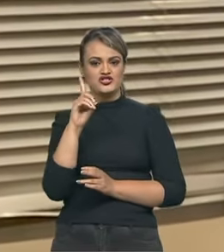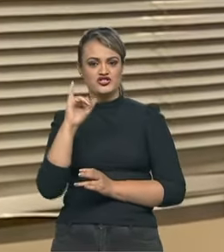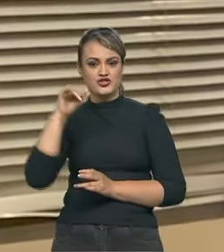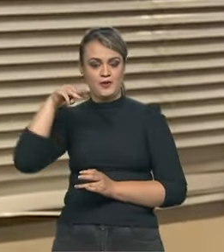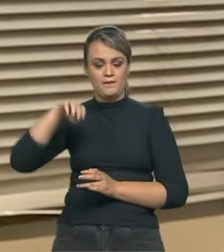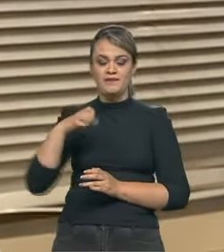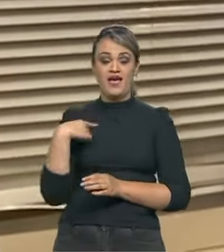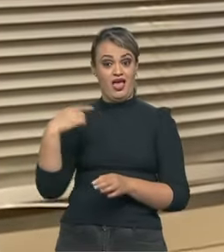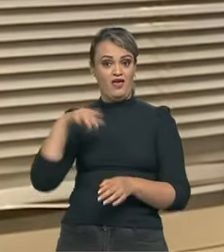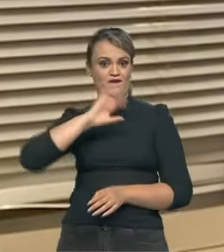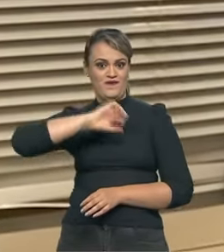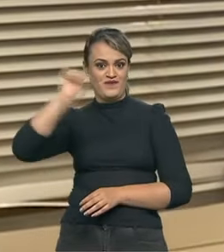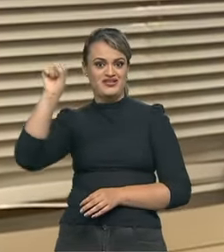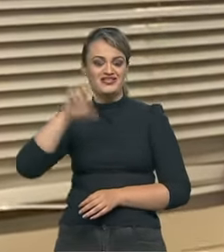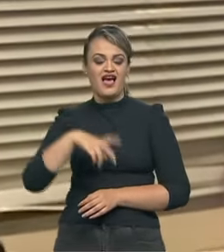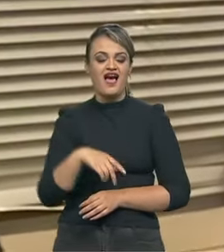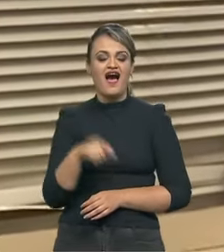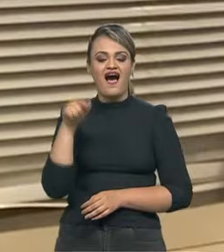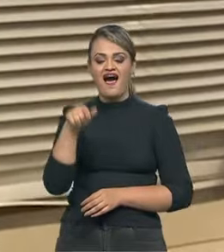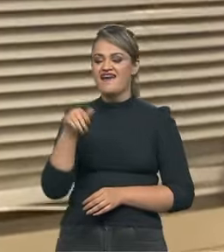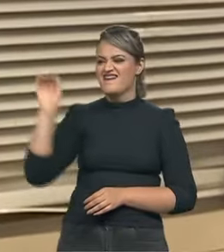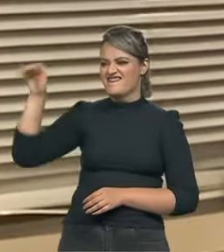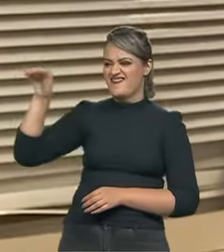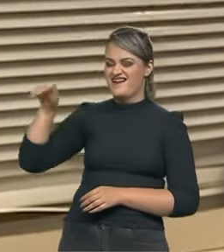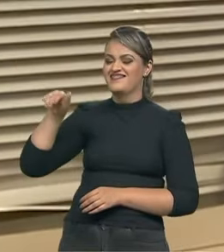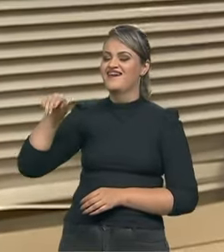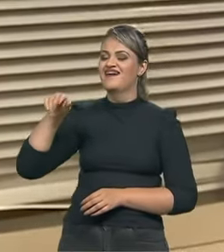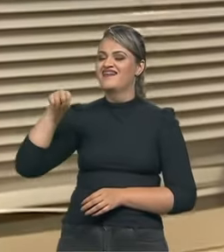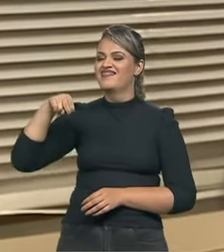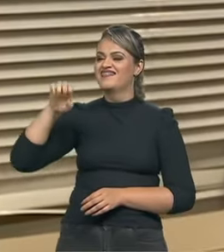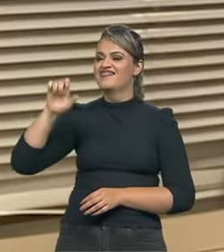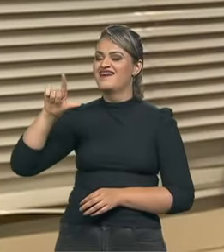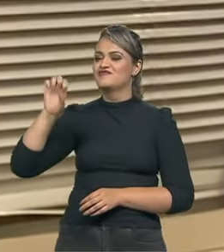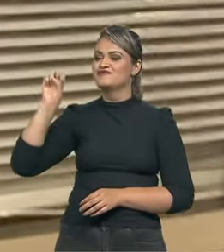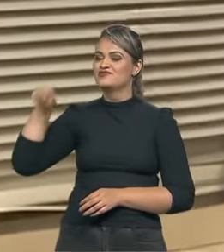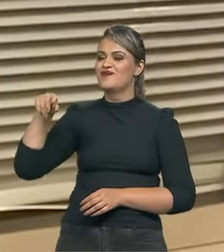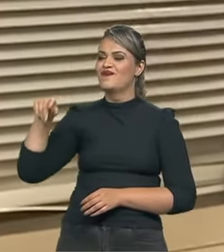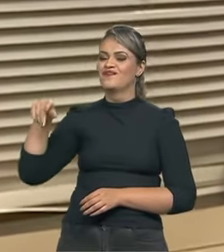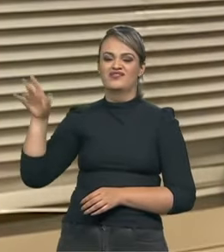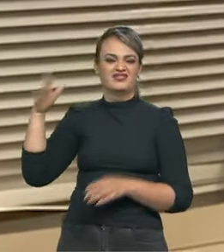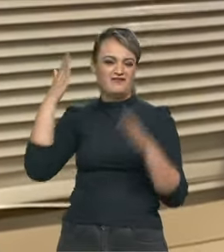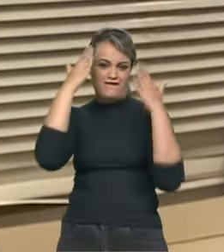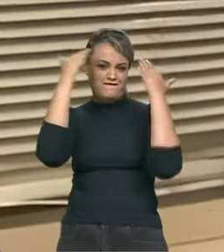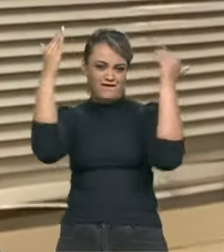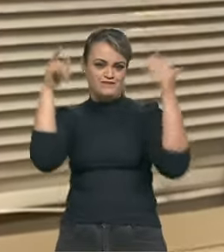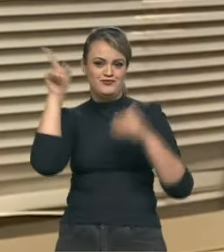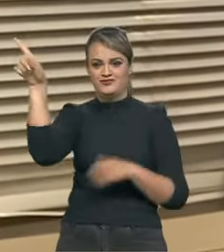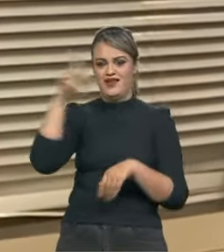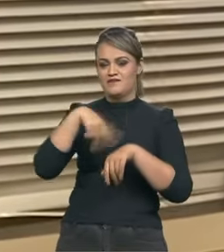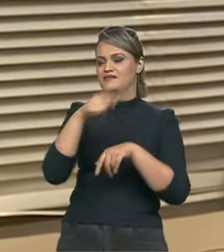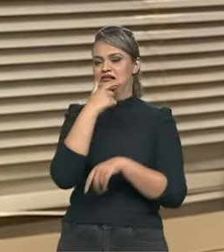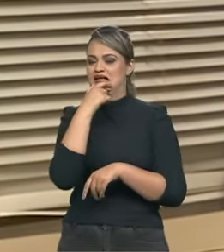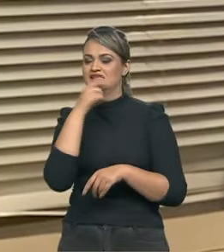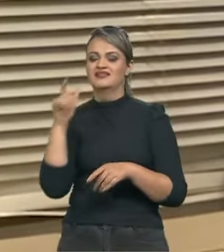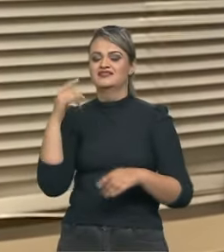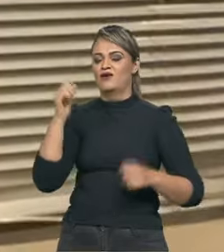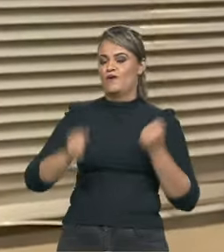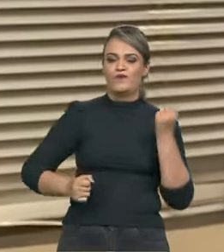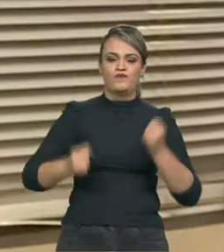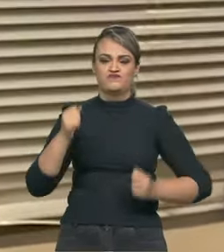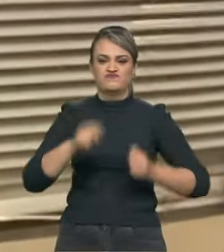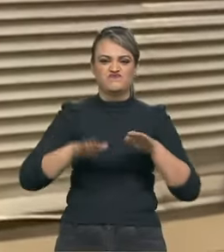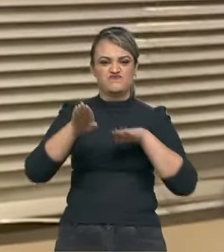eu venci a corrida. E aí chamaram o Nelson, que estava com a bola toda lá na Inglaterra, correndo pela Brava,